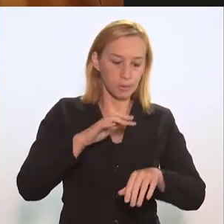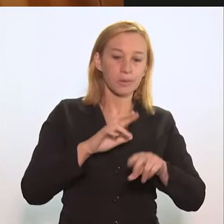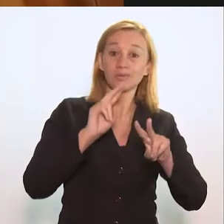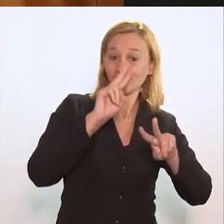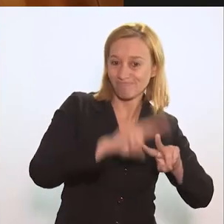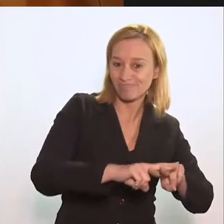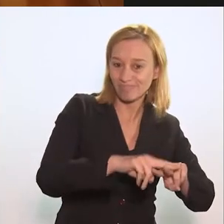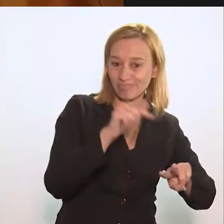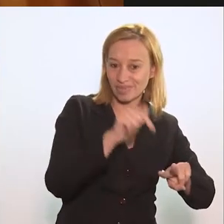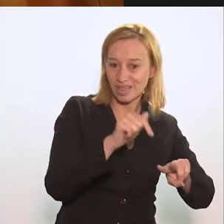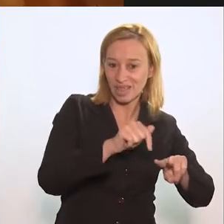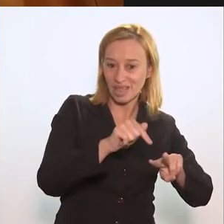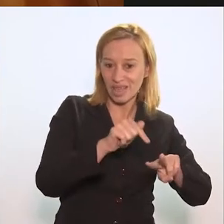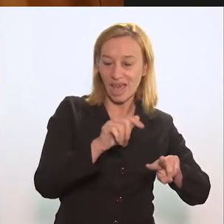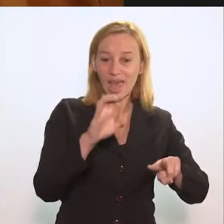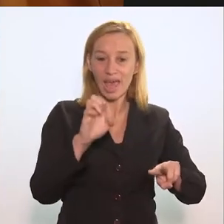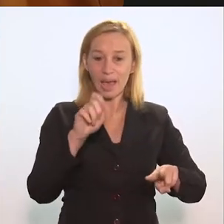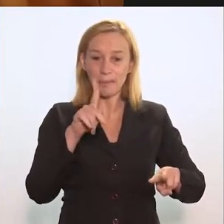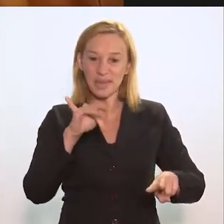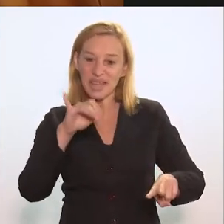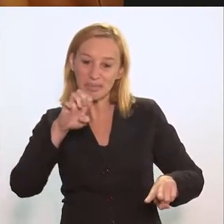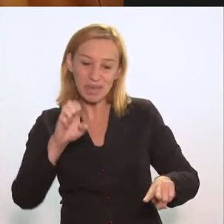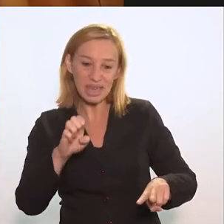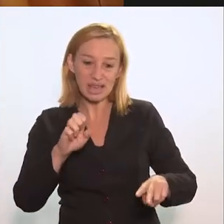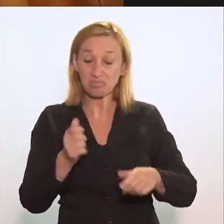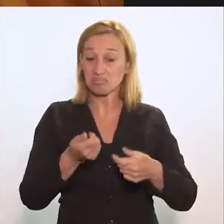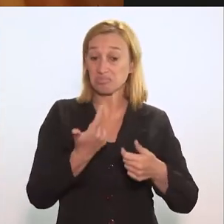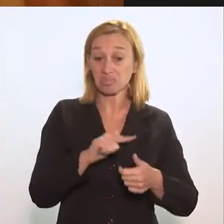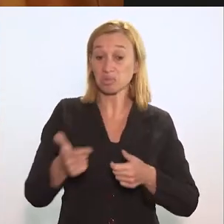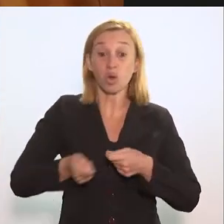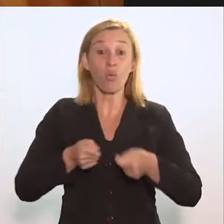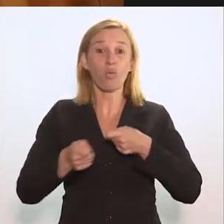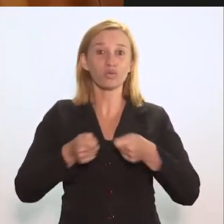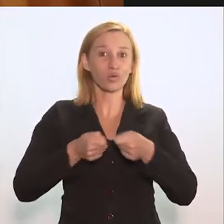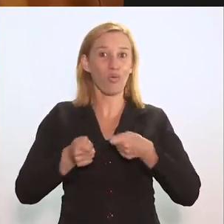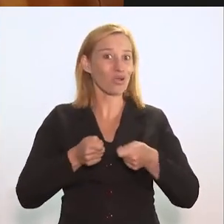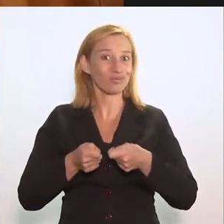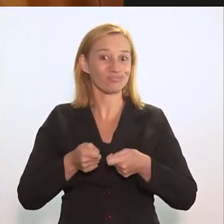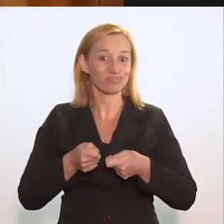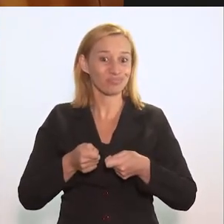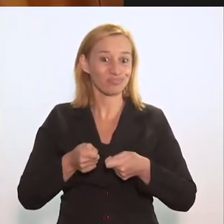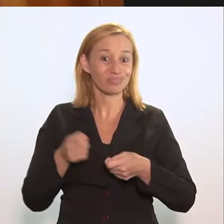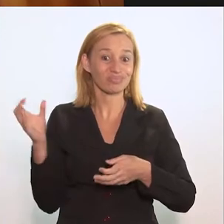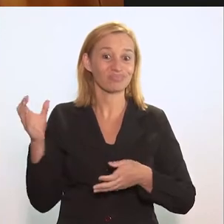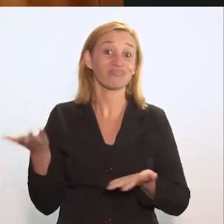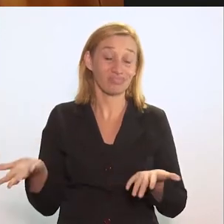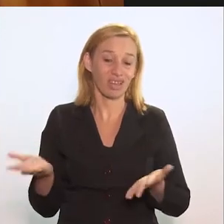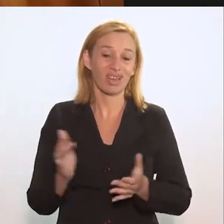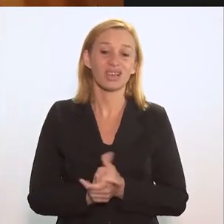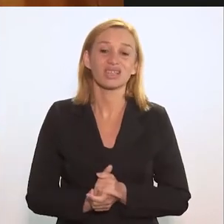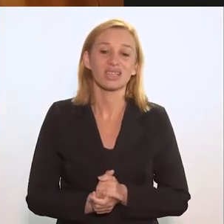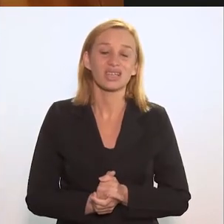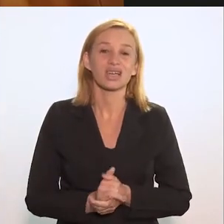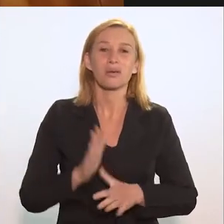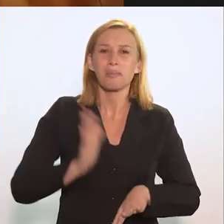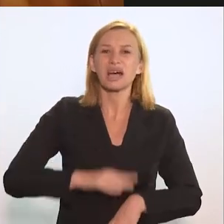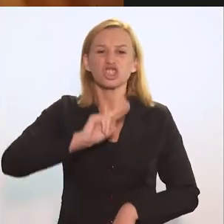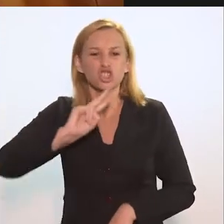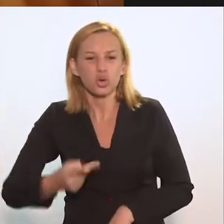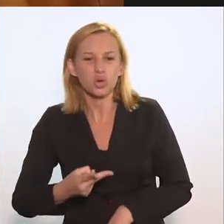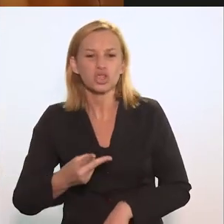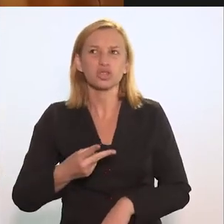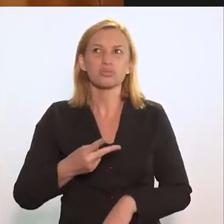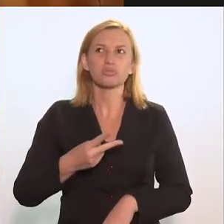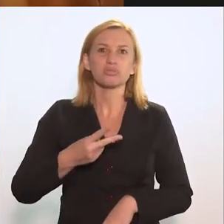sistema carcerário configura uma epidemia fora de controle, uma epidemia absolutamente descontrolada.